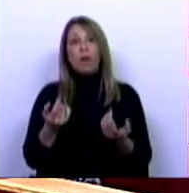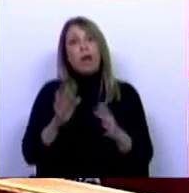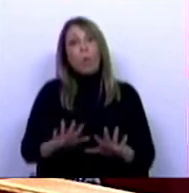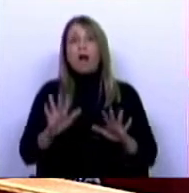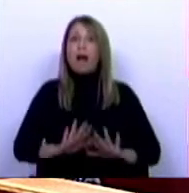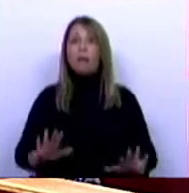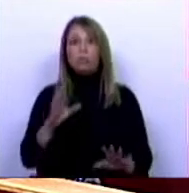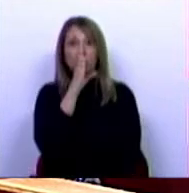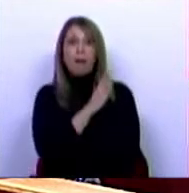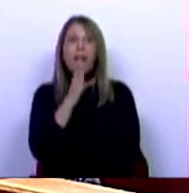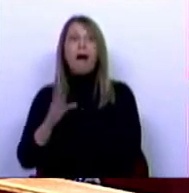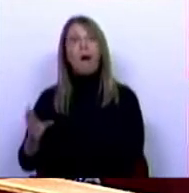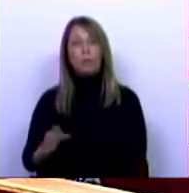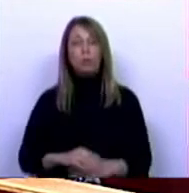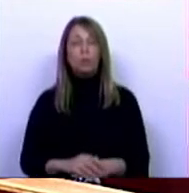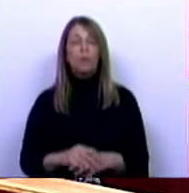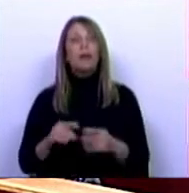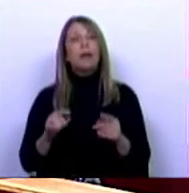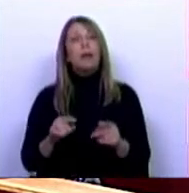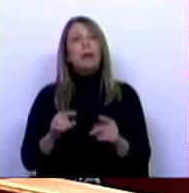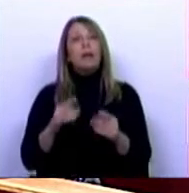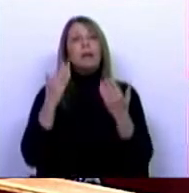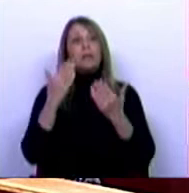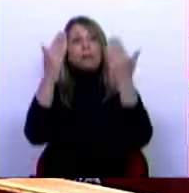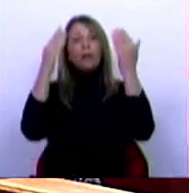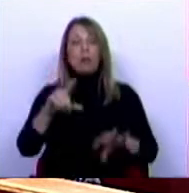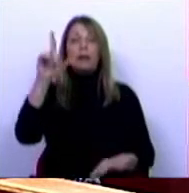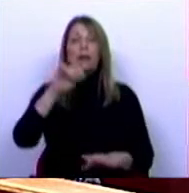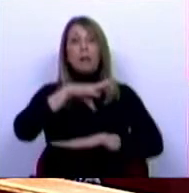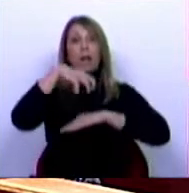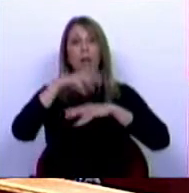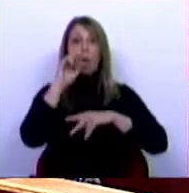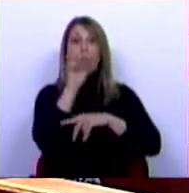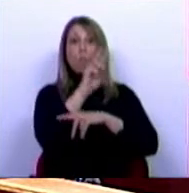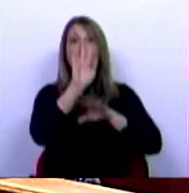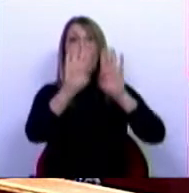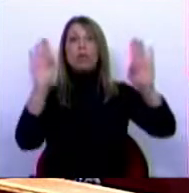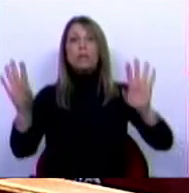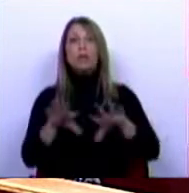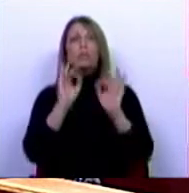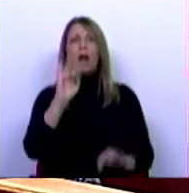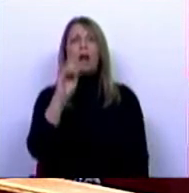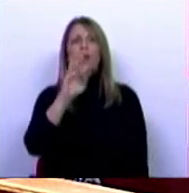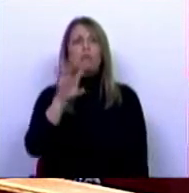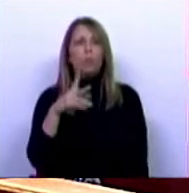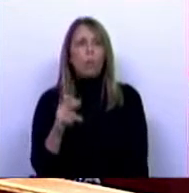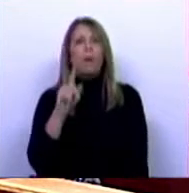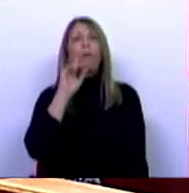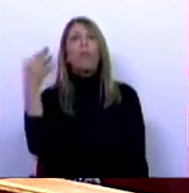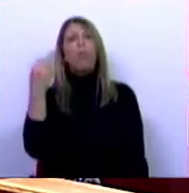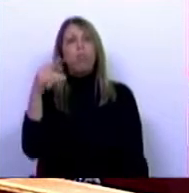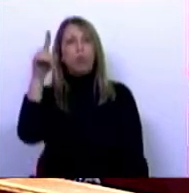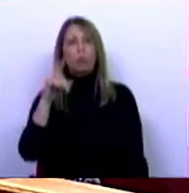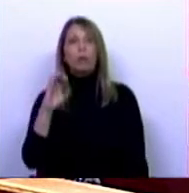atrocidades e crimes. Saudar também os equipamentos museológicos, como o Museu da Aljuba, a cadeia da Pide do Porto, do Tarrafal